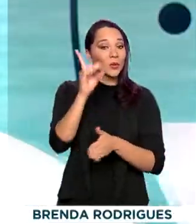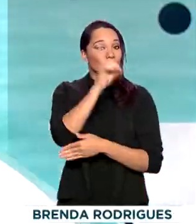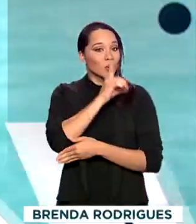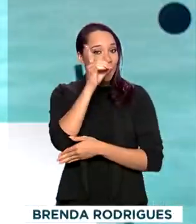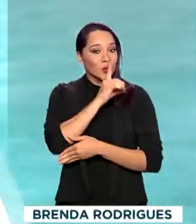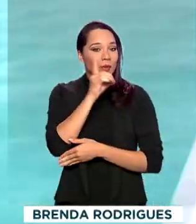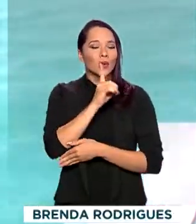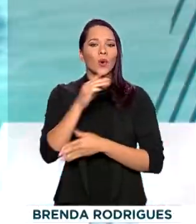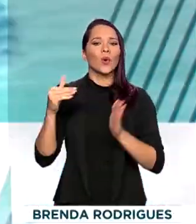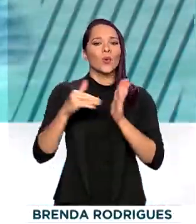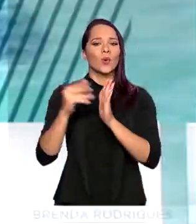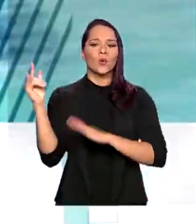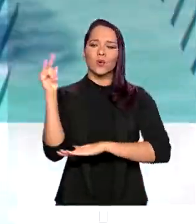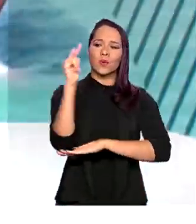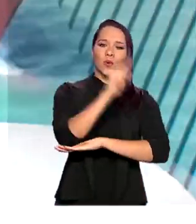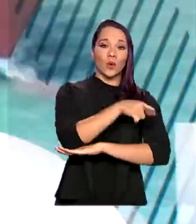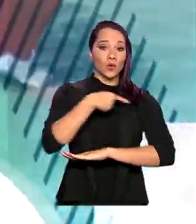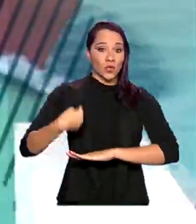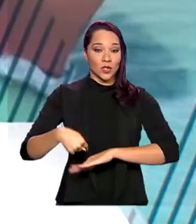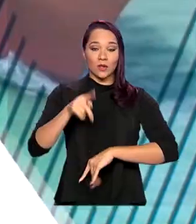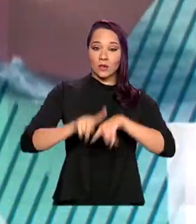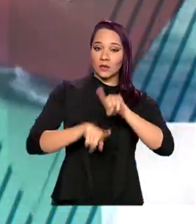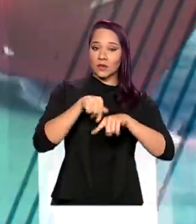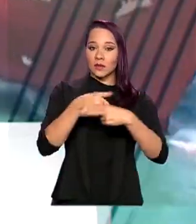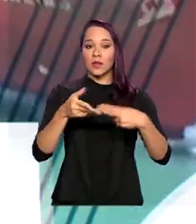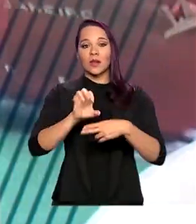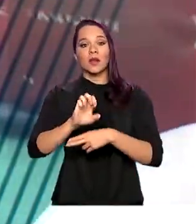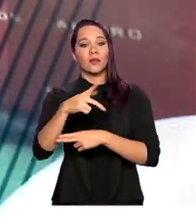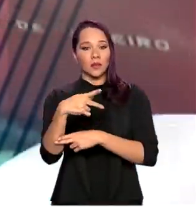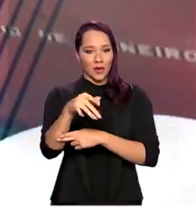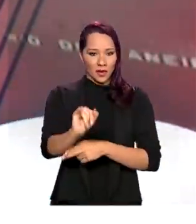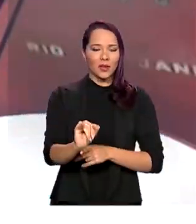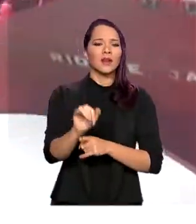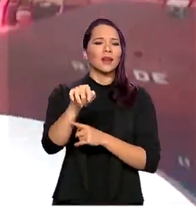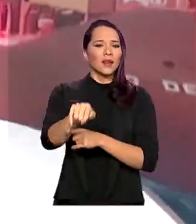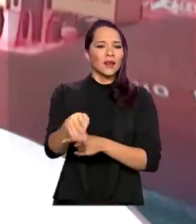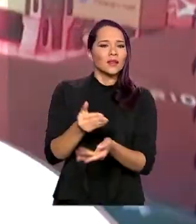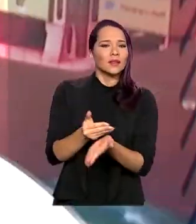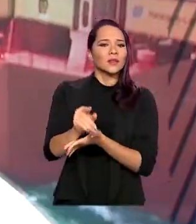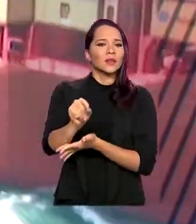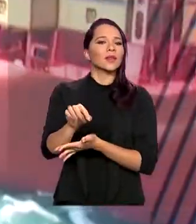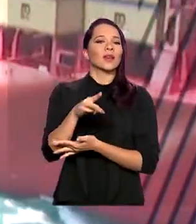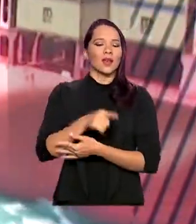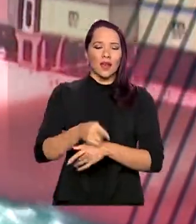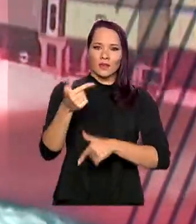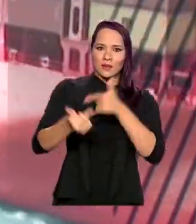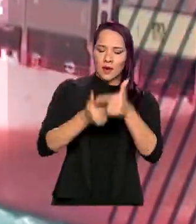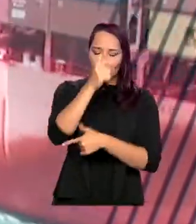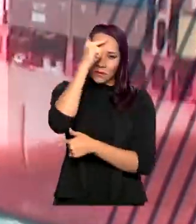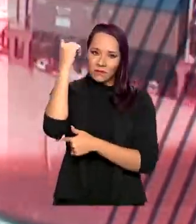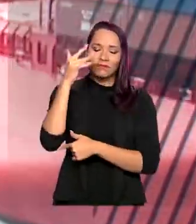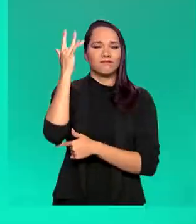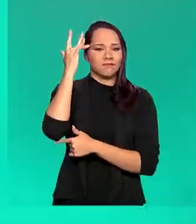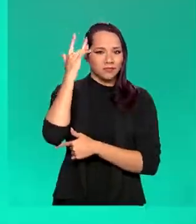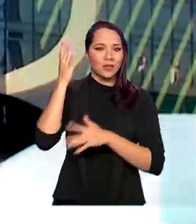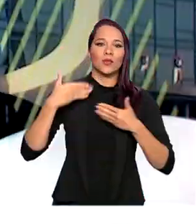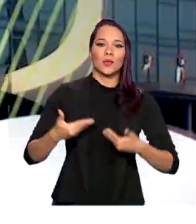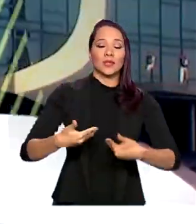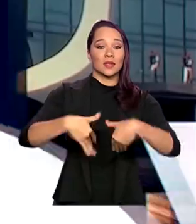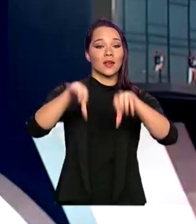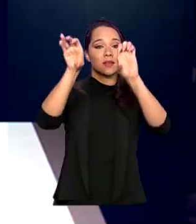domingo o último voo da China com equipamentos de proteção individual. A iniciativa faz parte de uma mega-operação do Ministério da